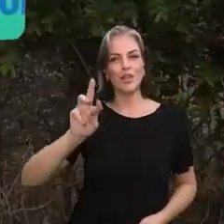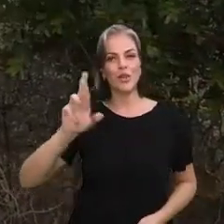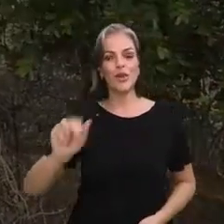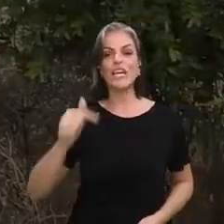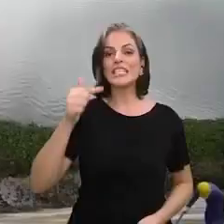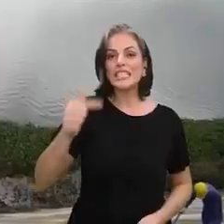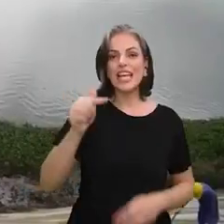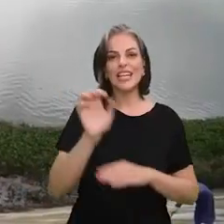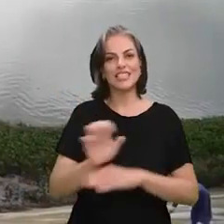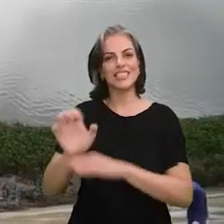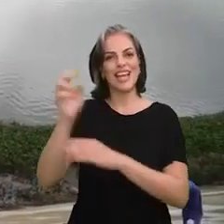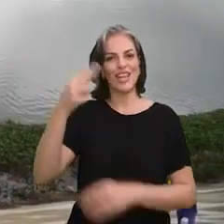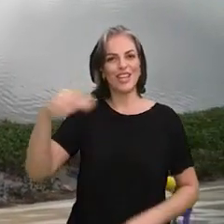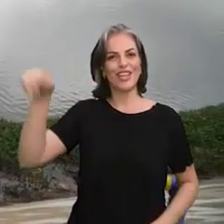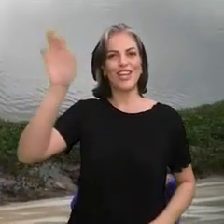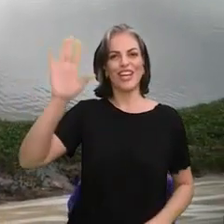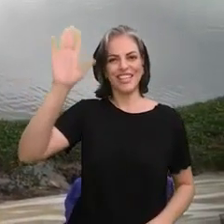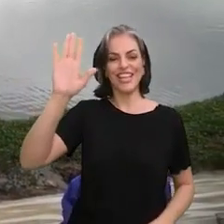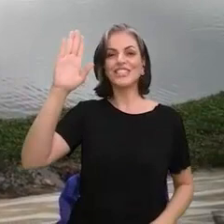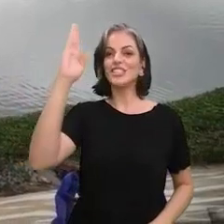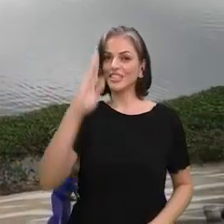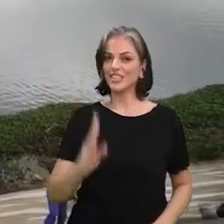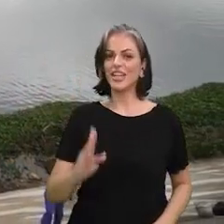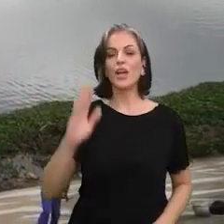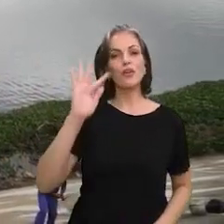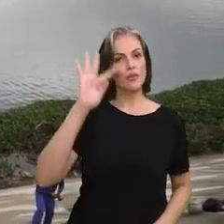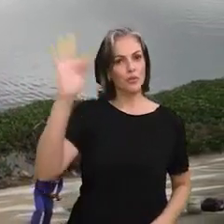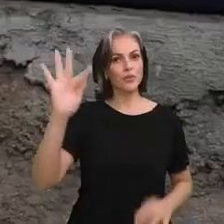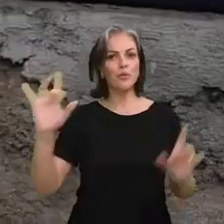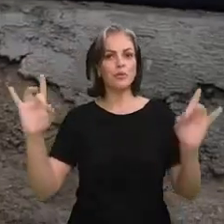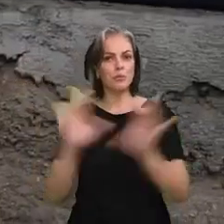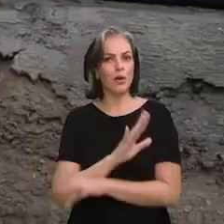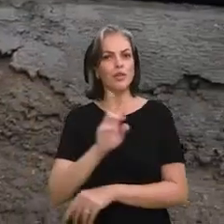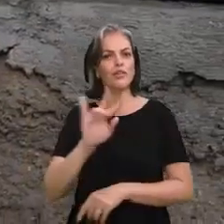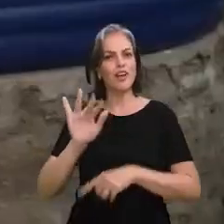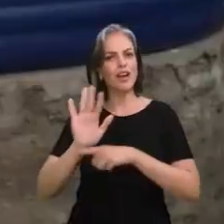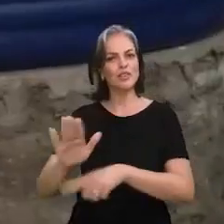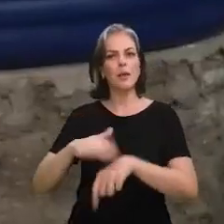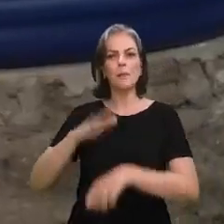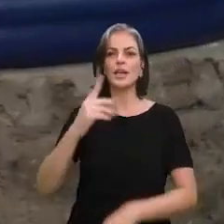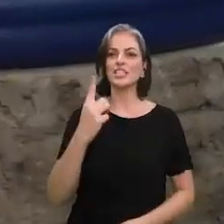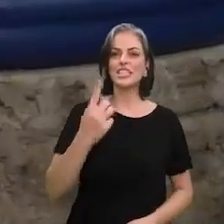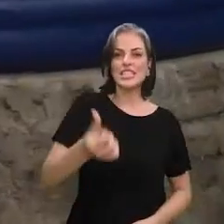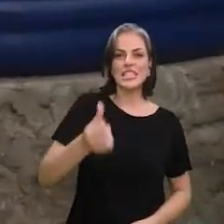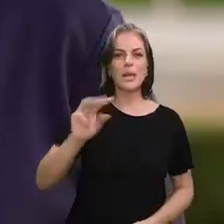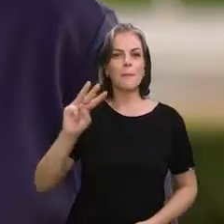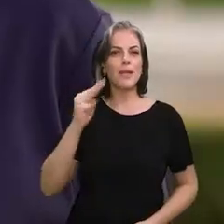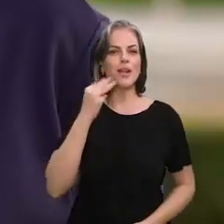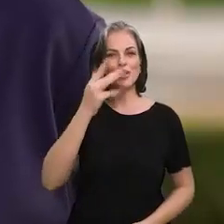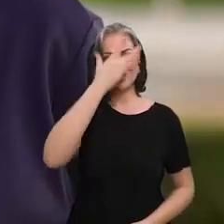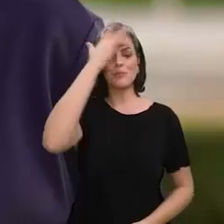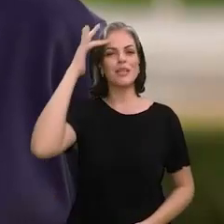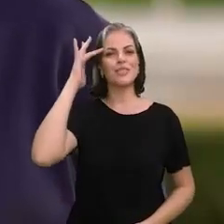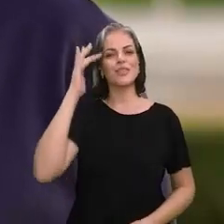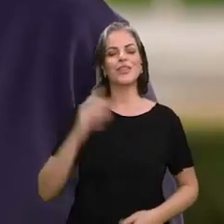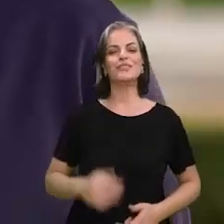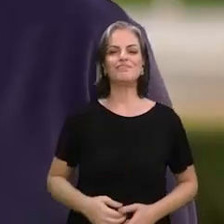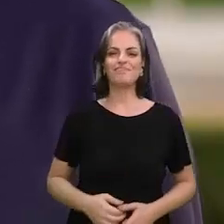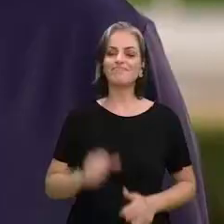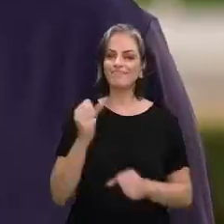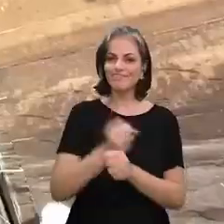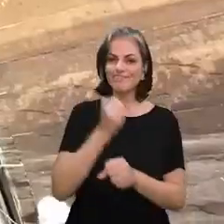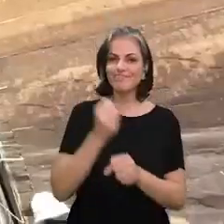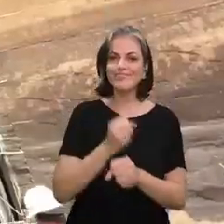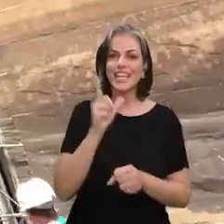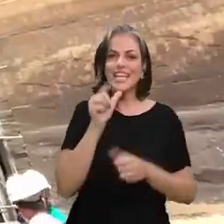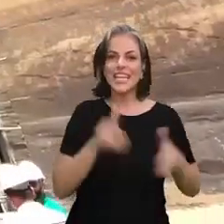do Nordeste. Quando concluídas, vão beneficiar mais de 16 milhões de pessoas. A transposição, para